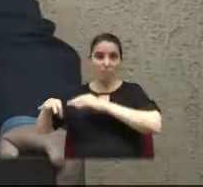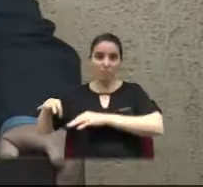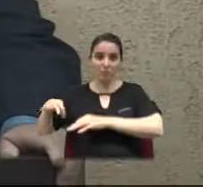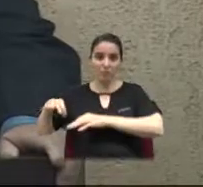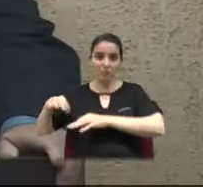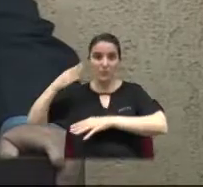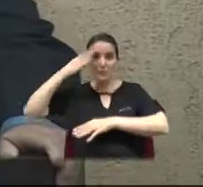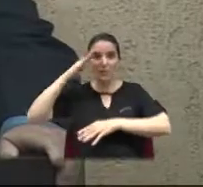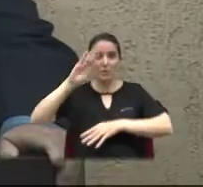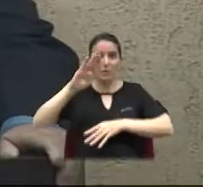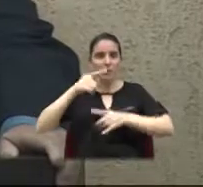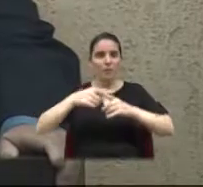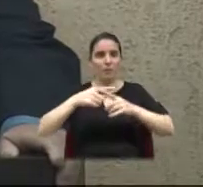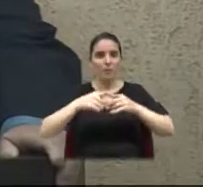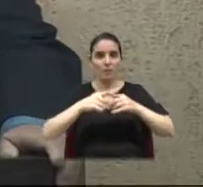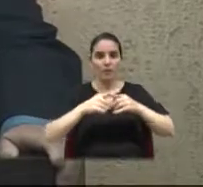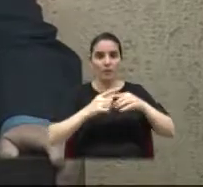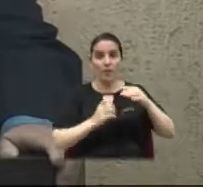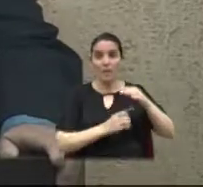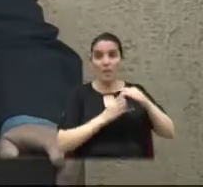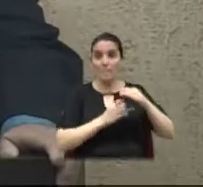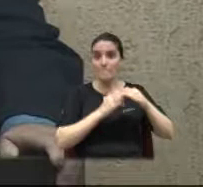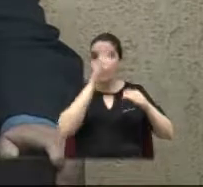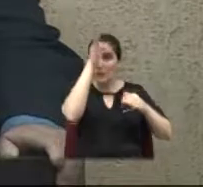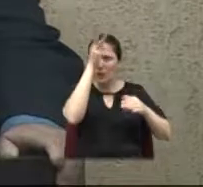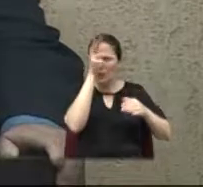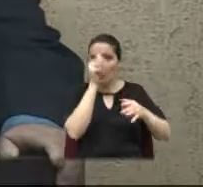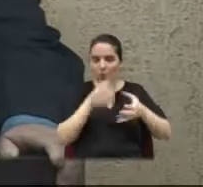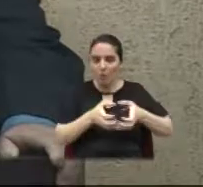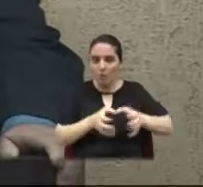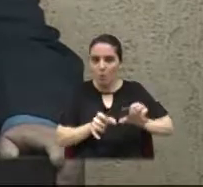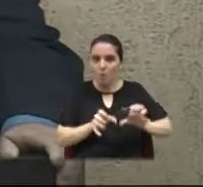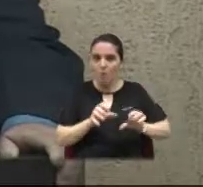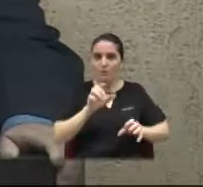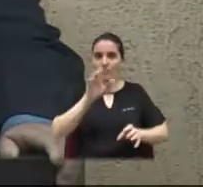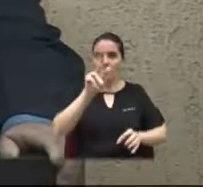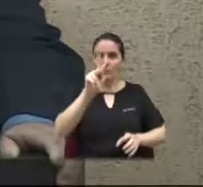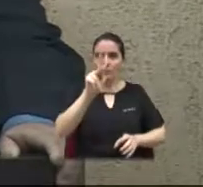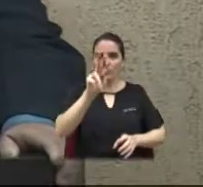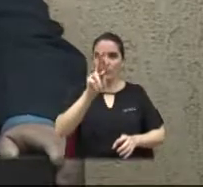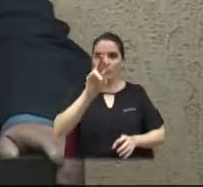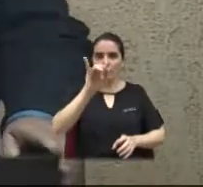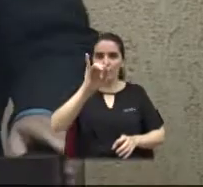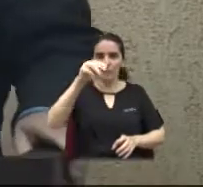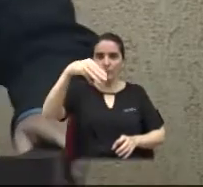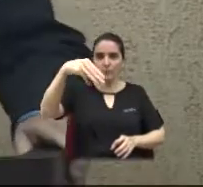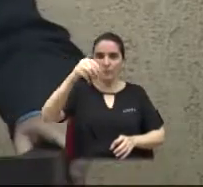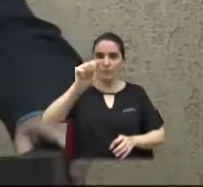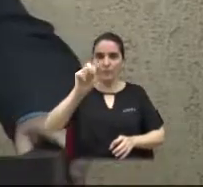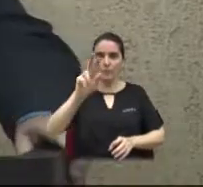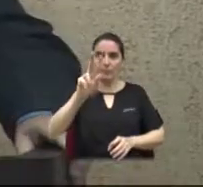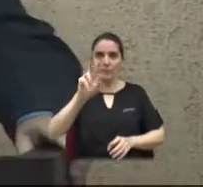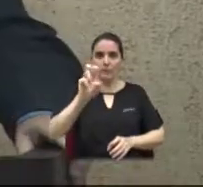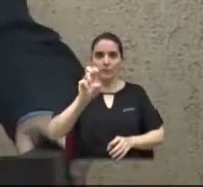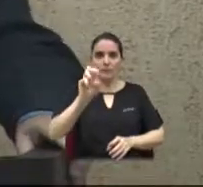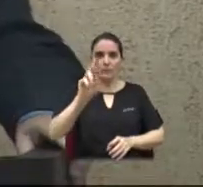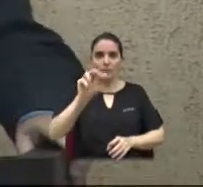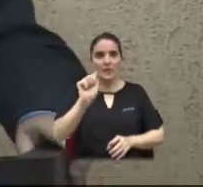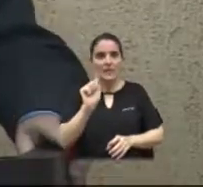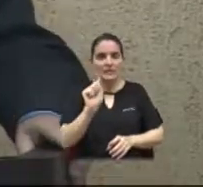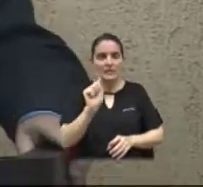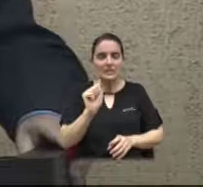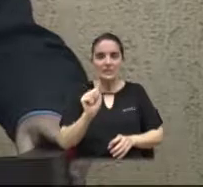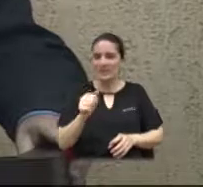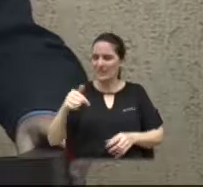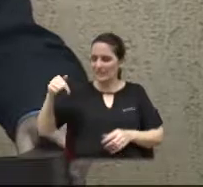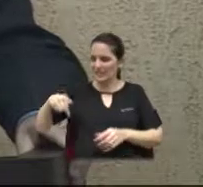dessa granja primavera. O negócio absurdo que acontece hoje, ninguém consegue mais morar no